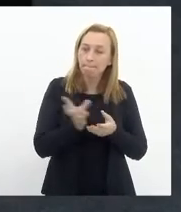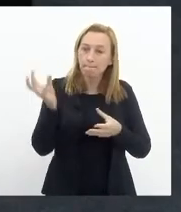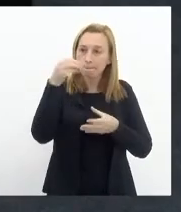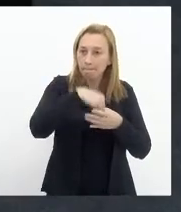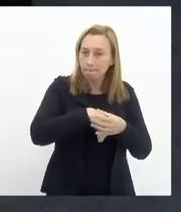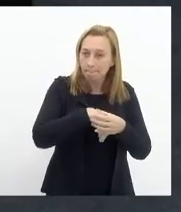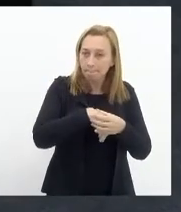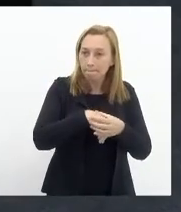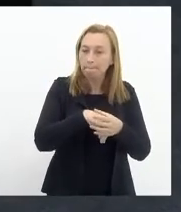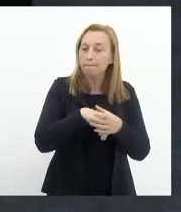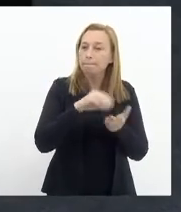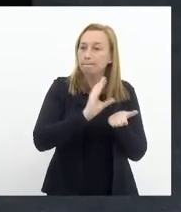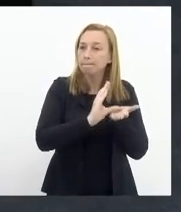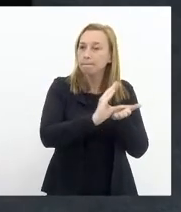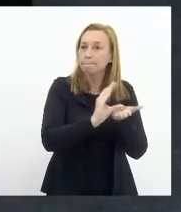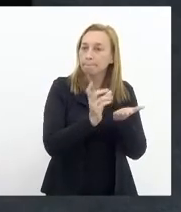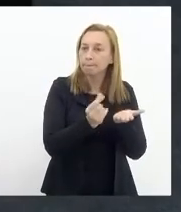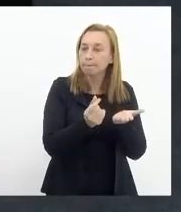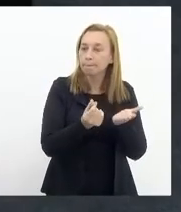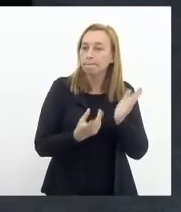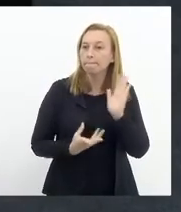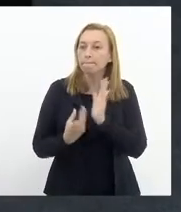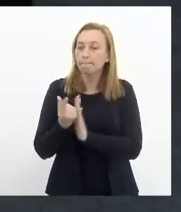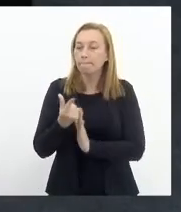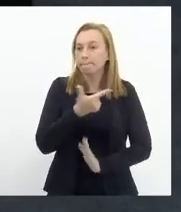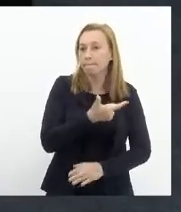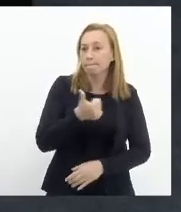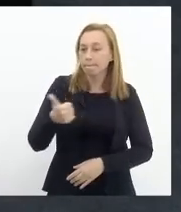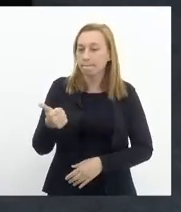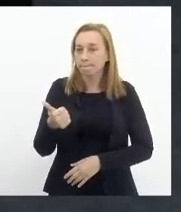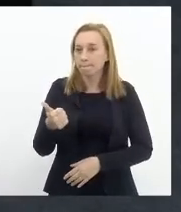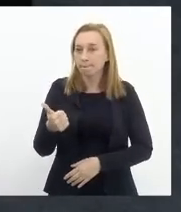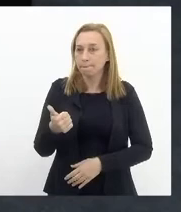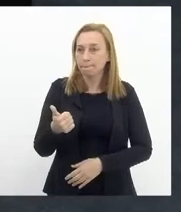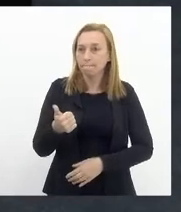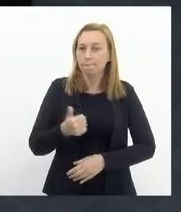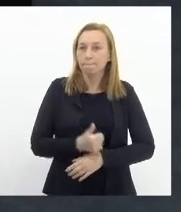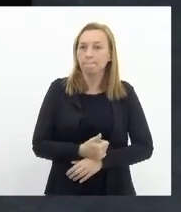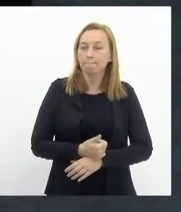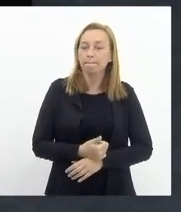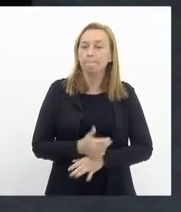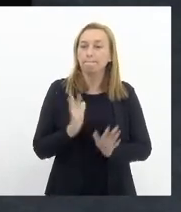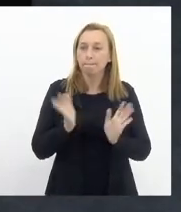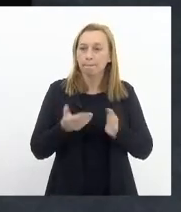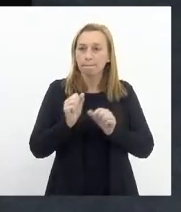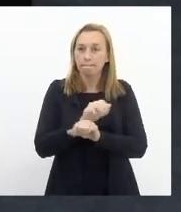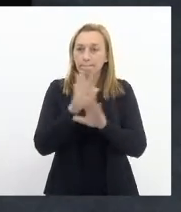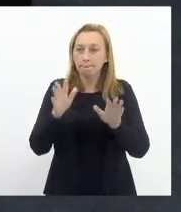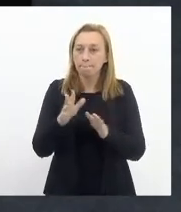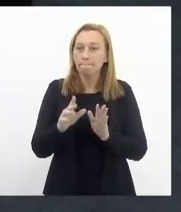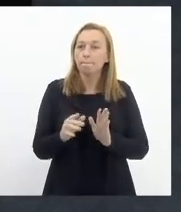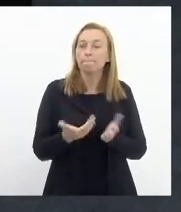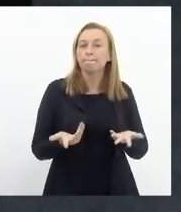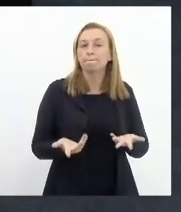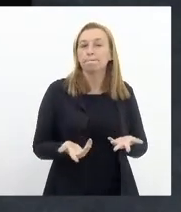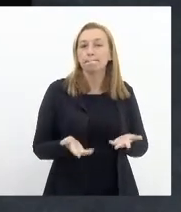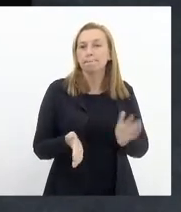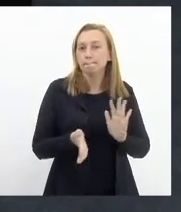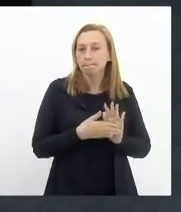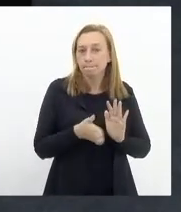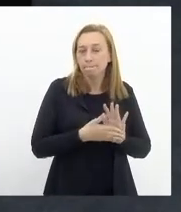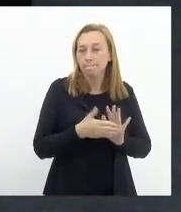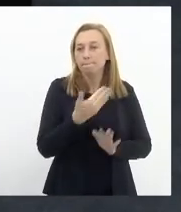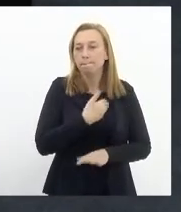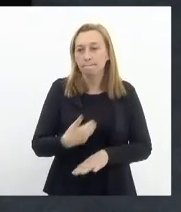desses recursos ao orçamento de 2021 via lei é claro que a redação proposta pelo